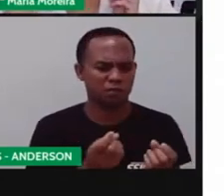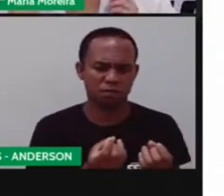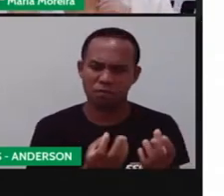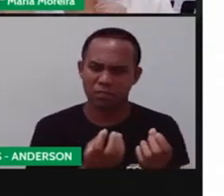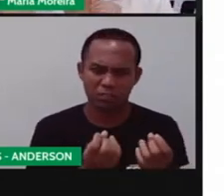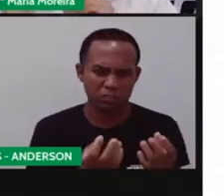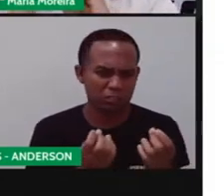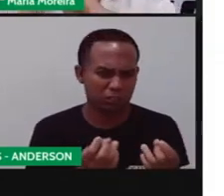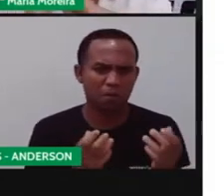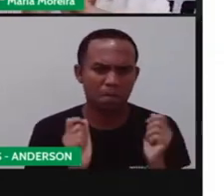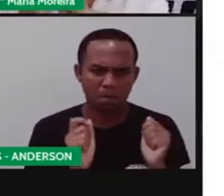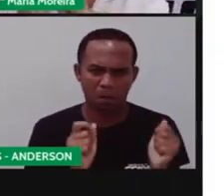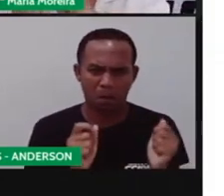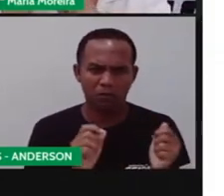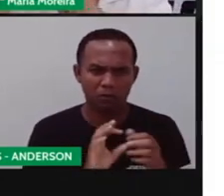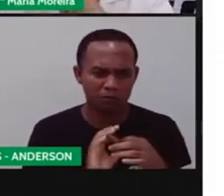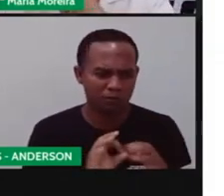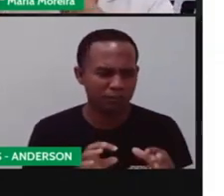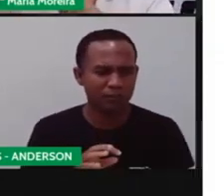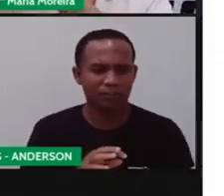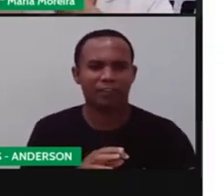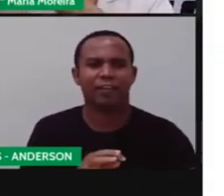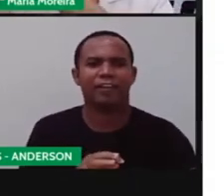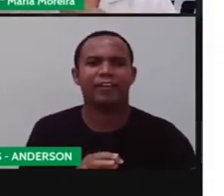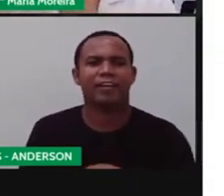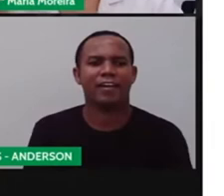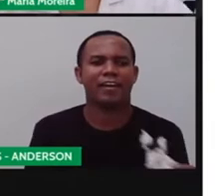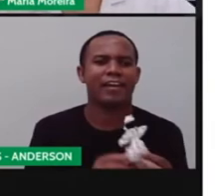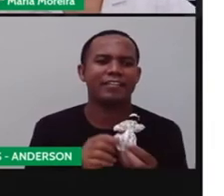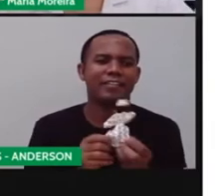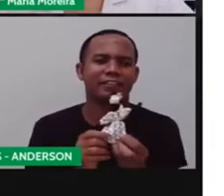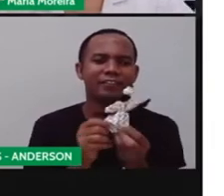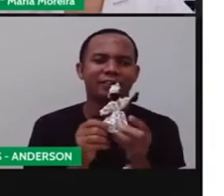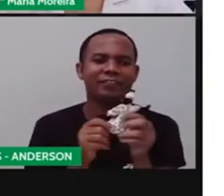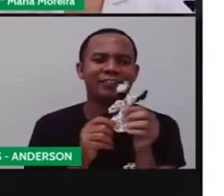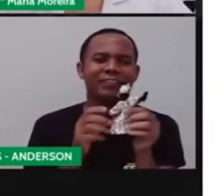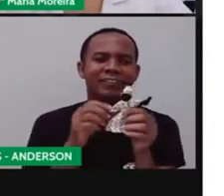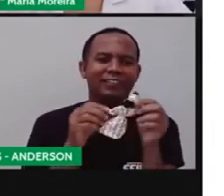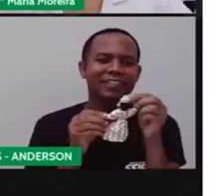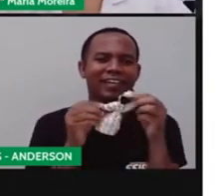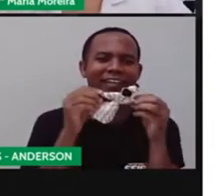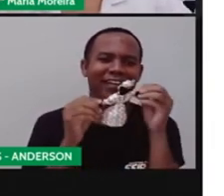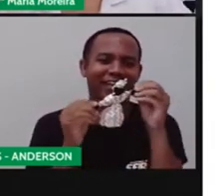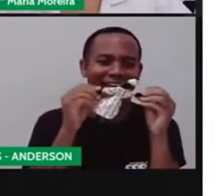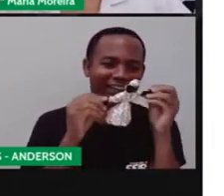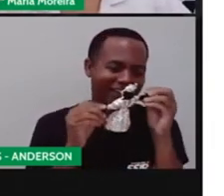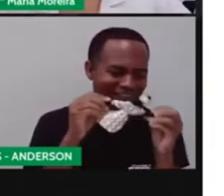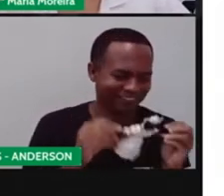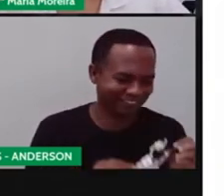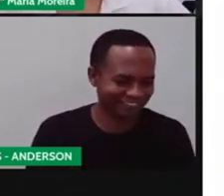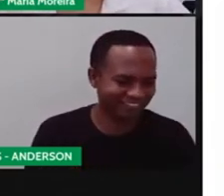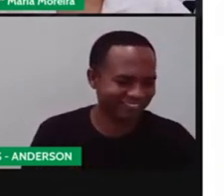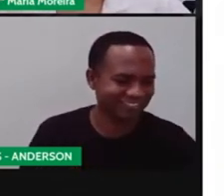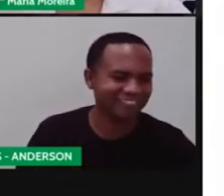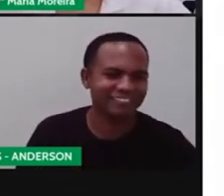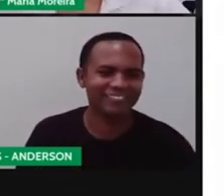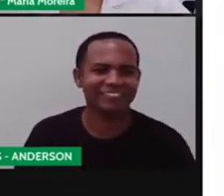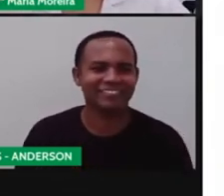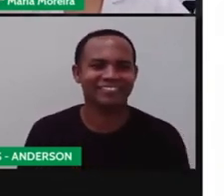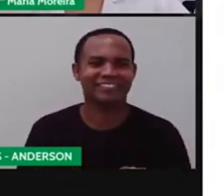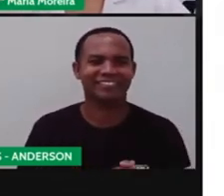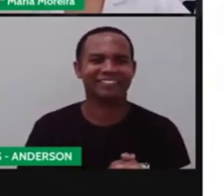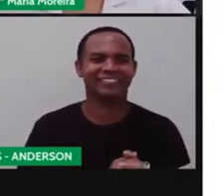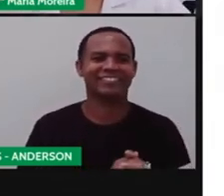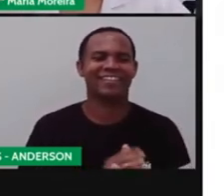né? Eu e Anderson, ou a gente vai vender aquela boneca, Anderson. Que a gente fez na... É essa bonequinha aí. Vamos vender essa boneca, né? Vendendo